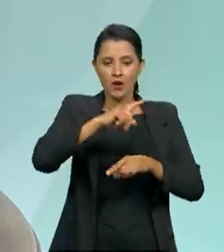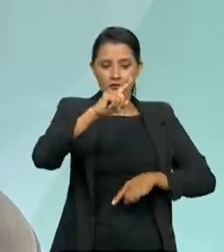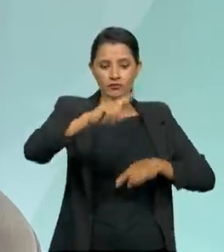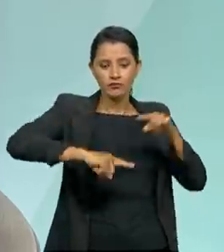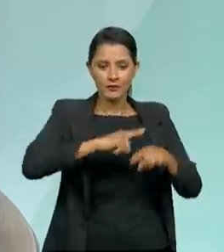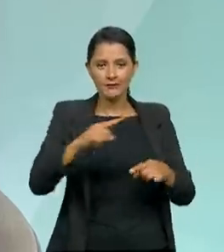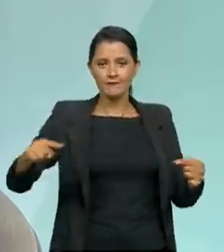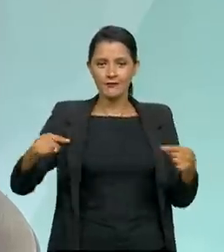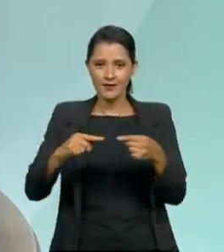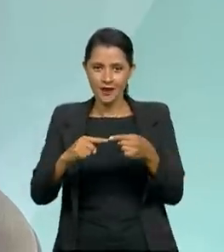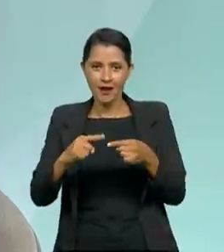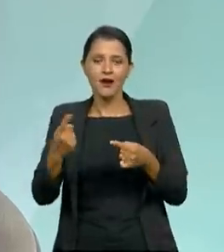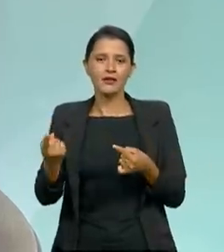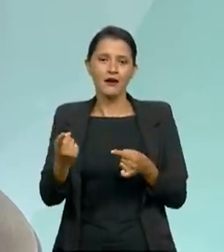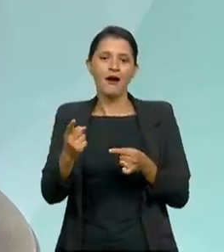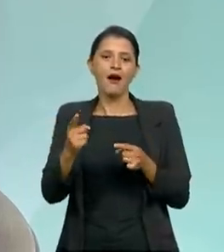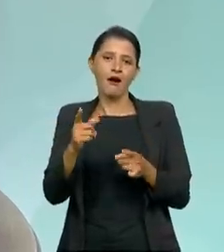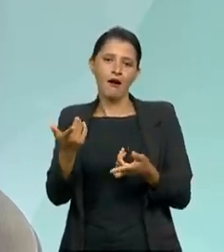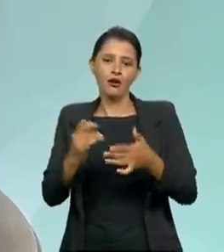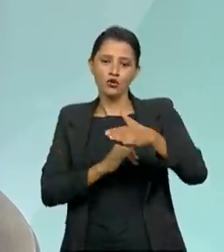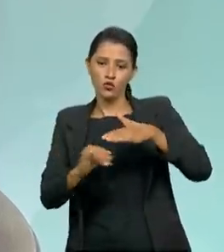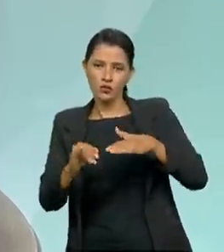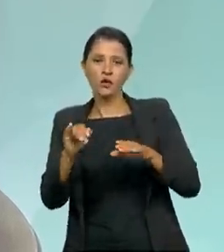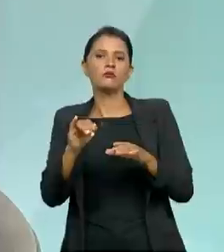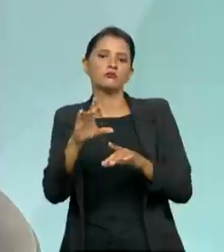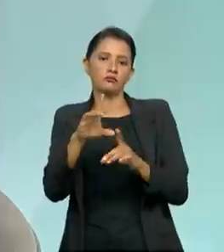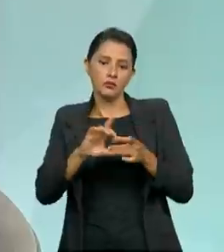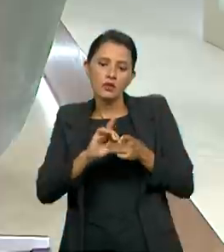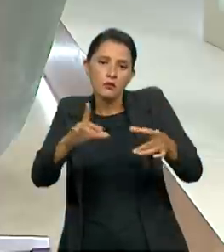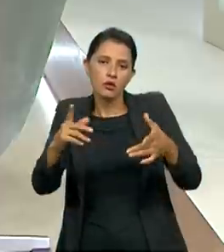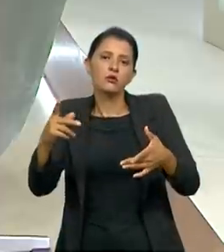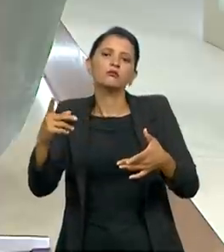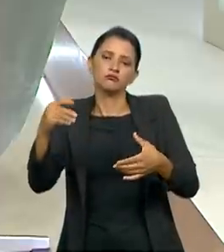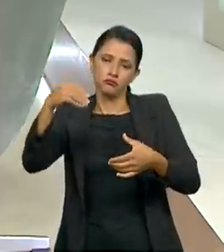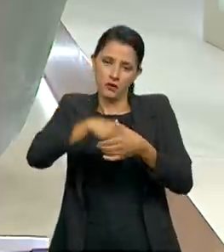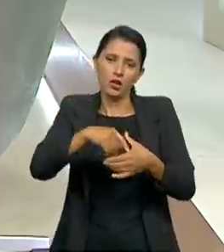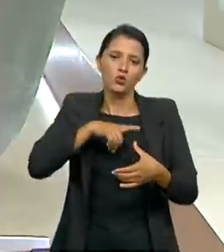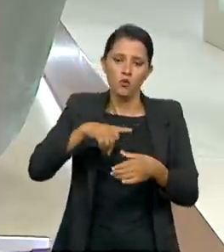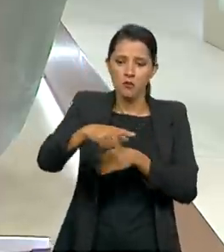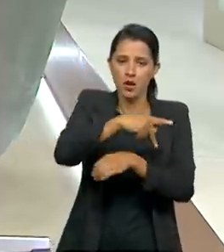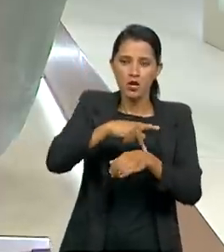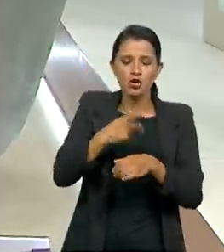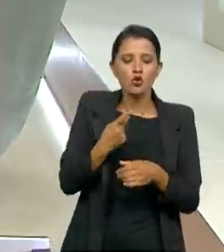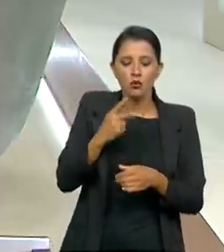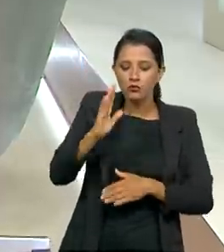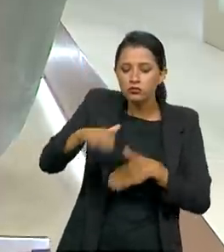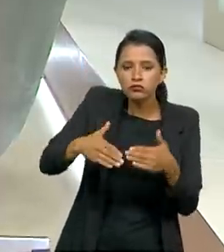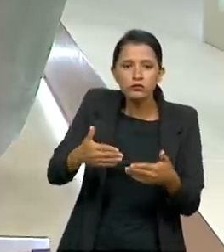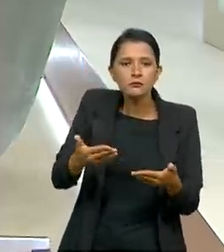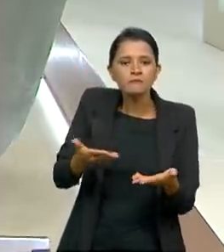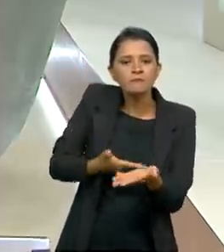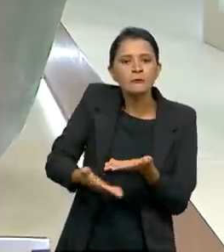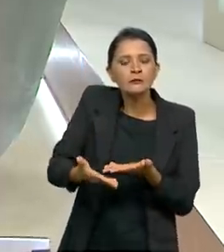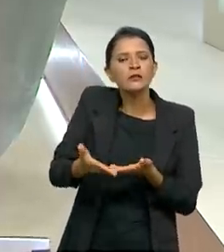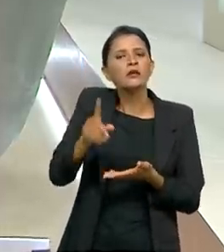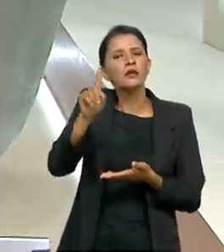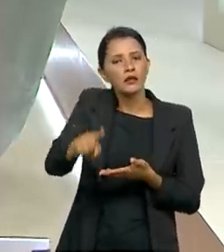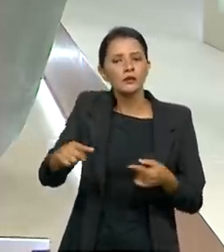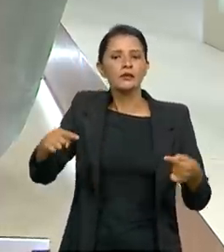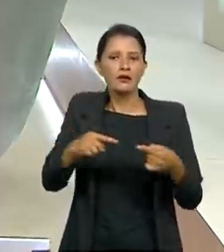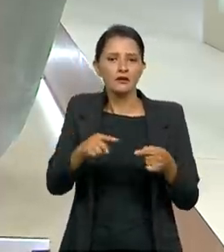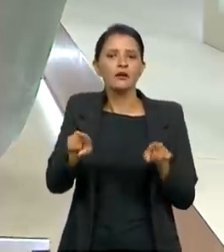ligado às instituições democráticas que existem naquele país. E o funcionamento delas. E isso também está ligado à questão